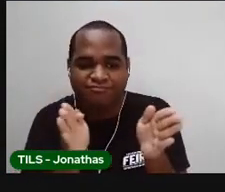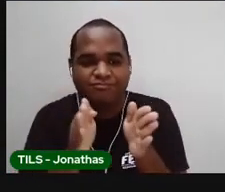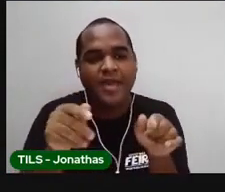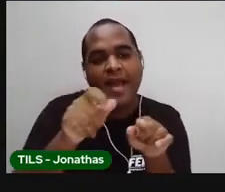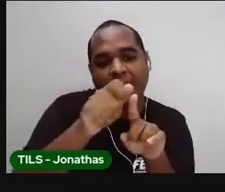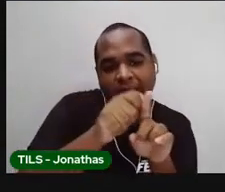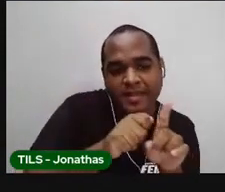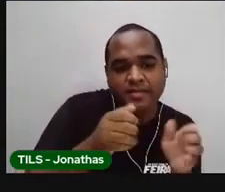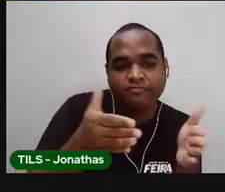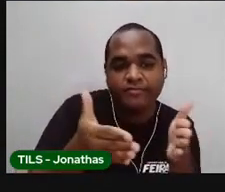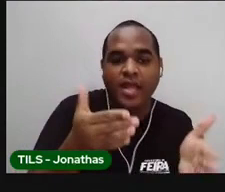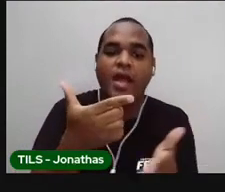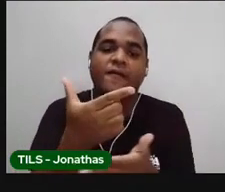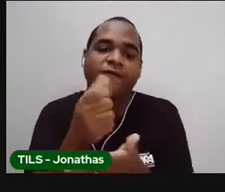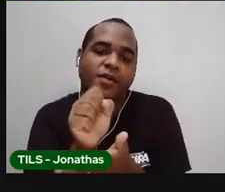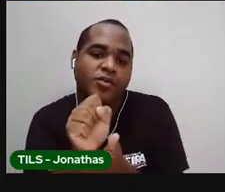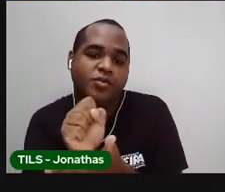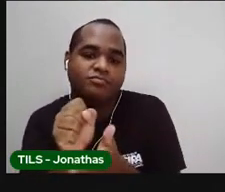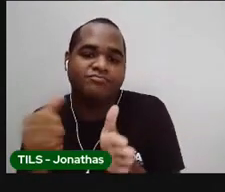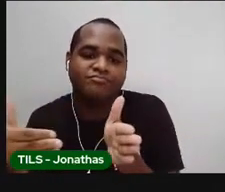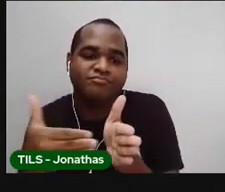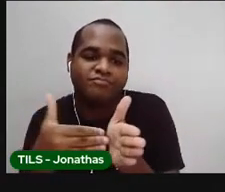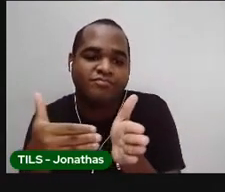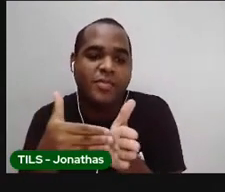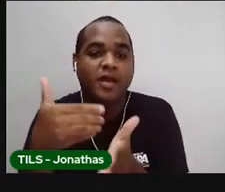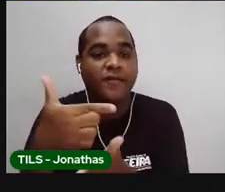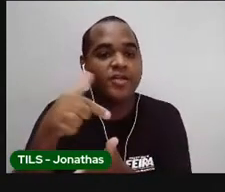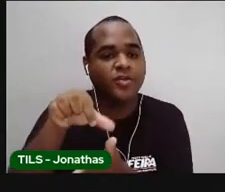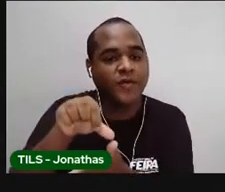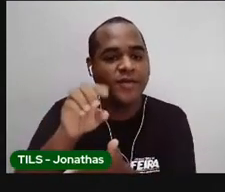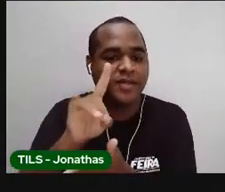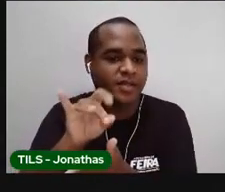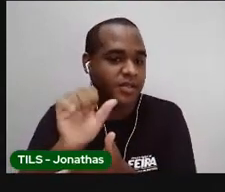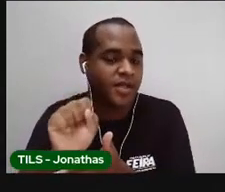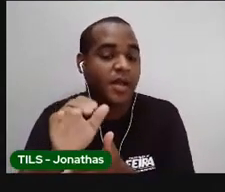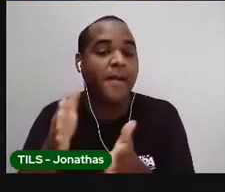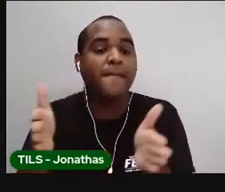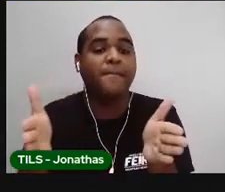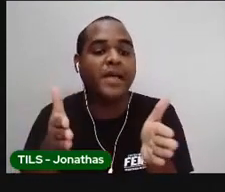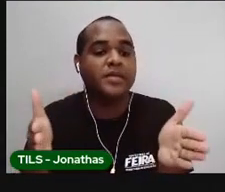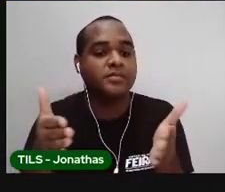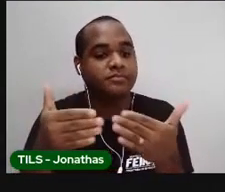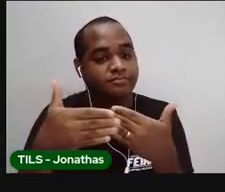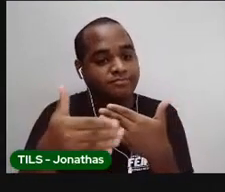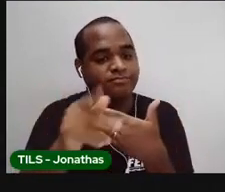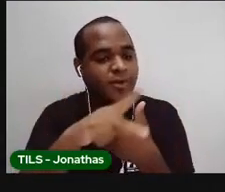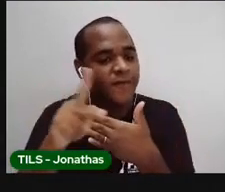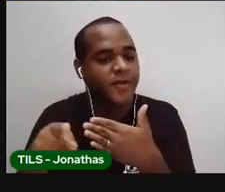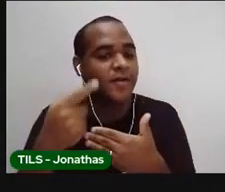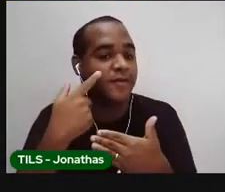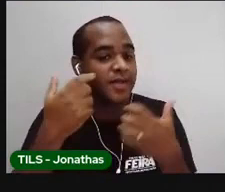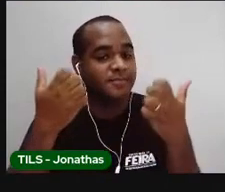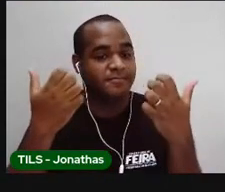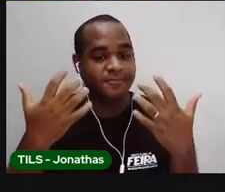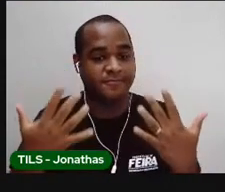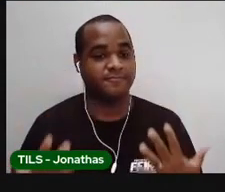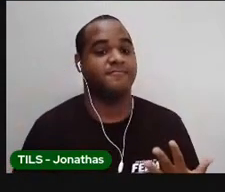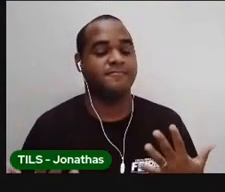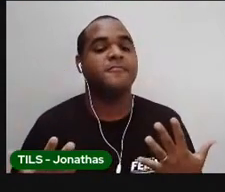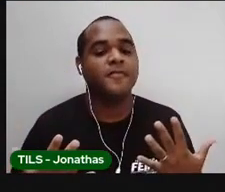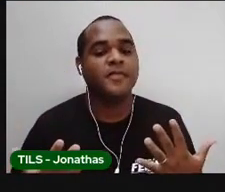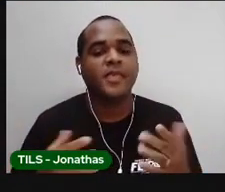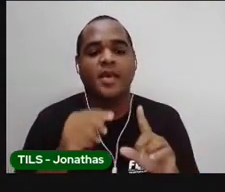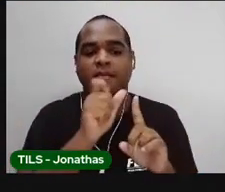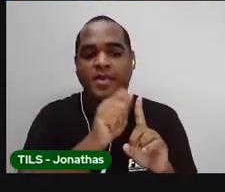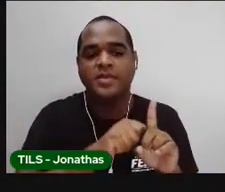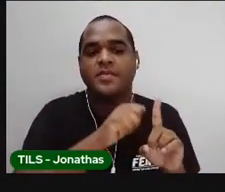ele tem 28 ou 29 dias. E a próxima parou assim para você, os meses com seus